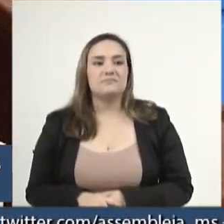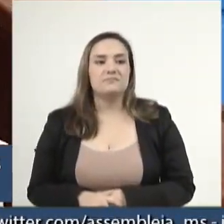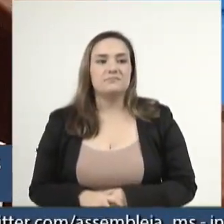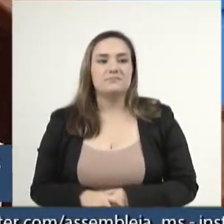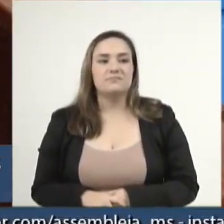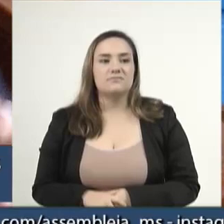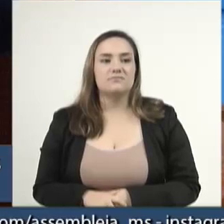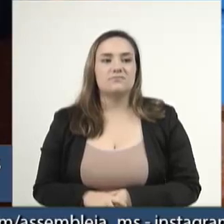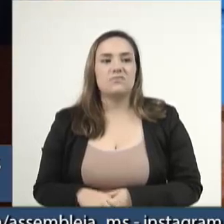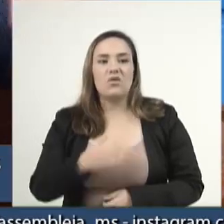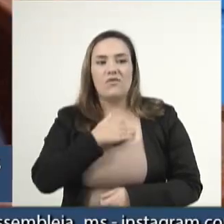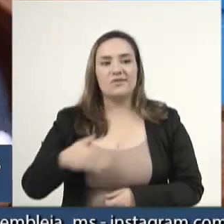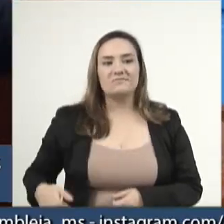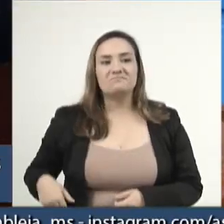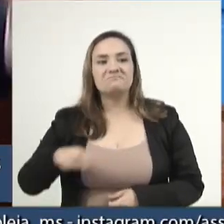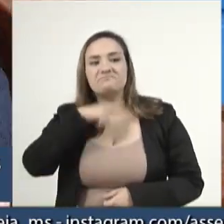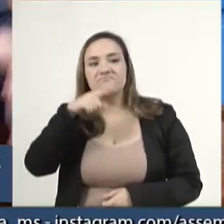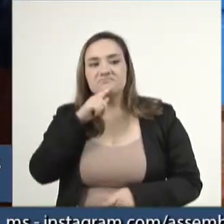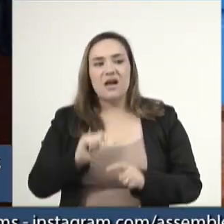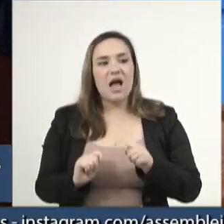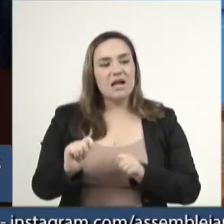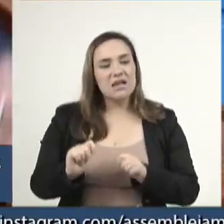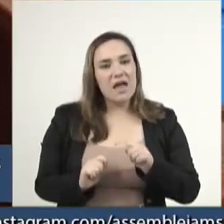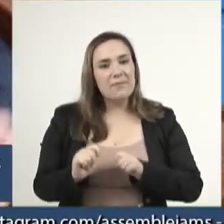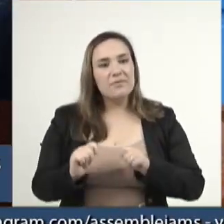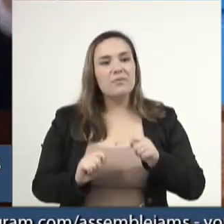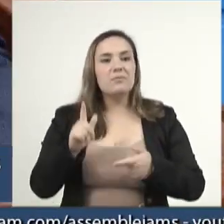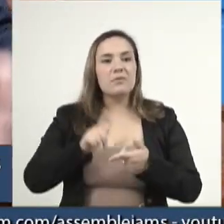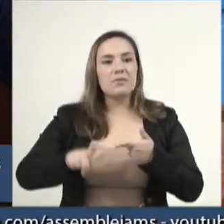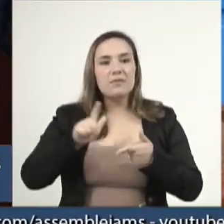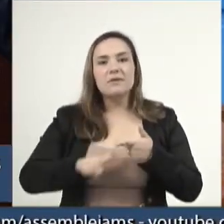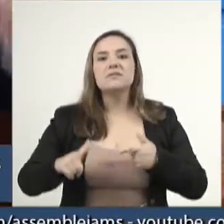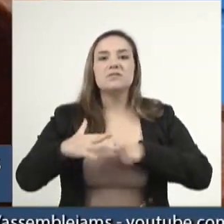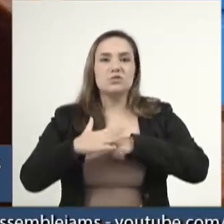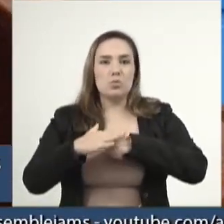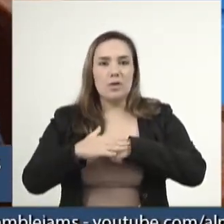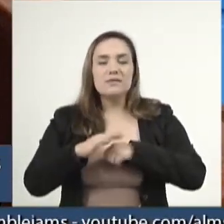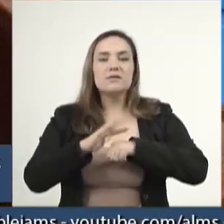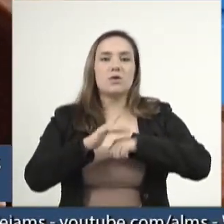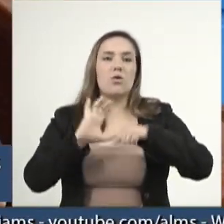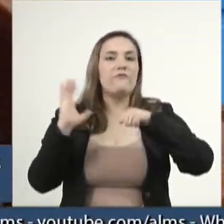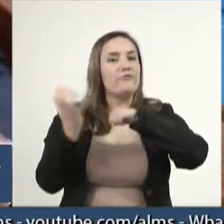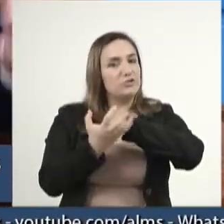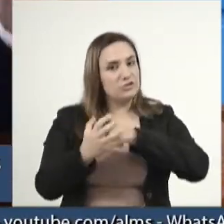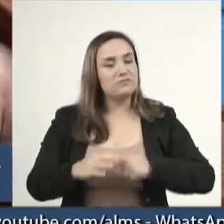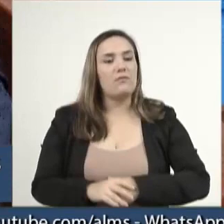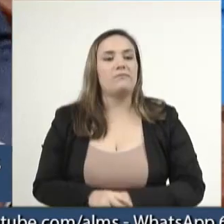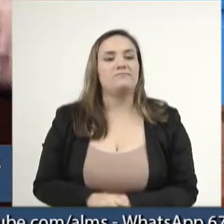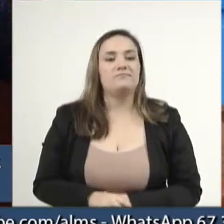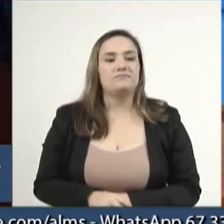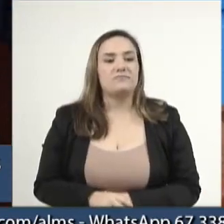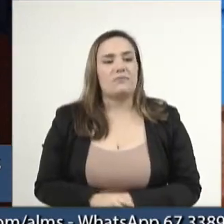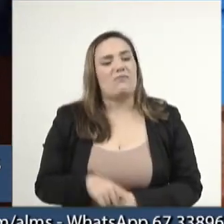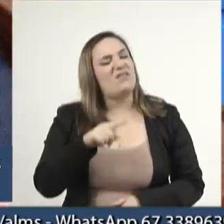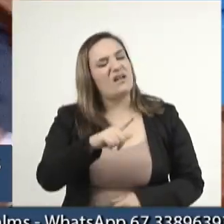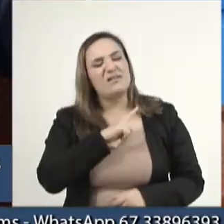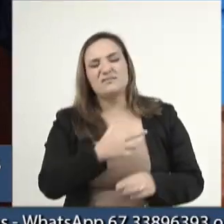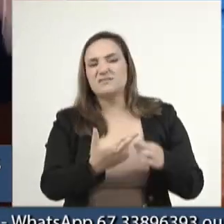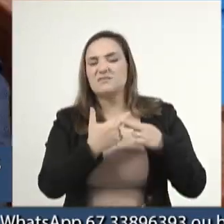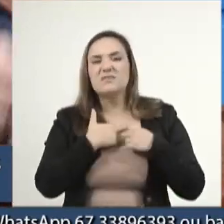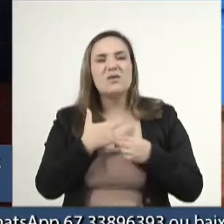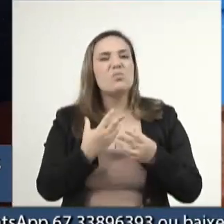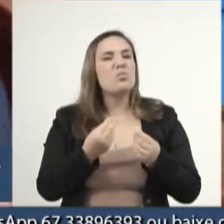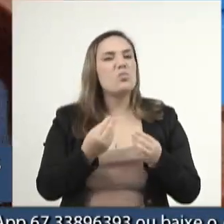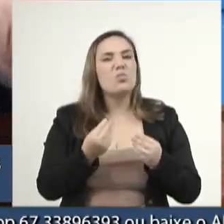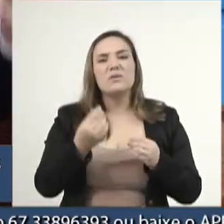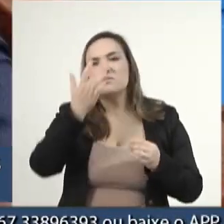administrar crise sanitária na época do Covid, responsável por milhares